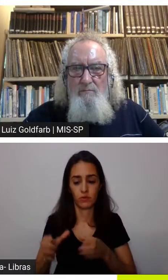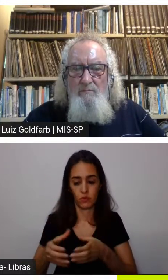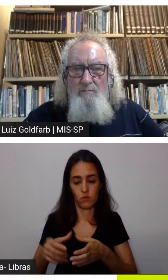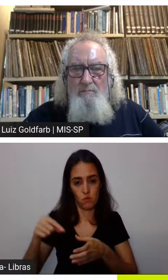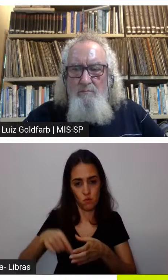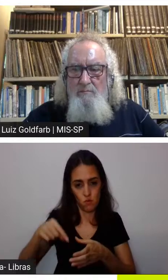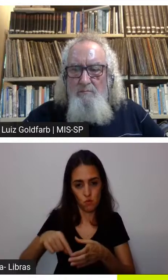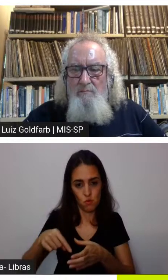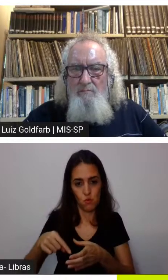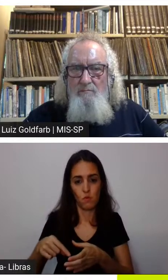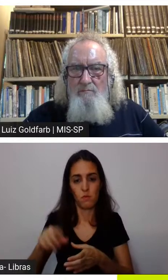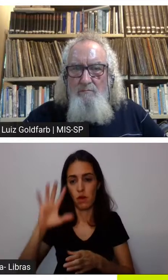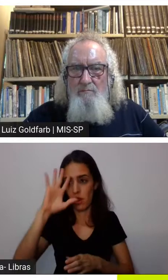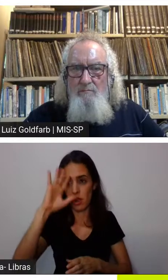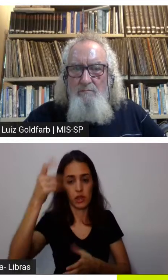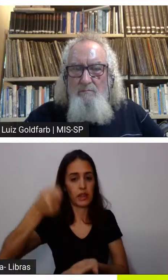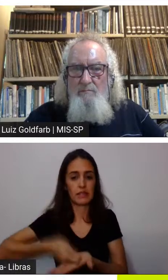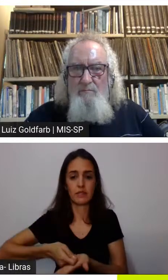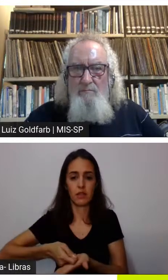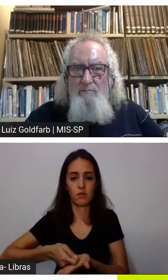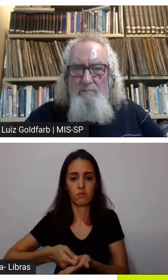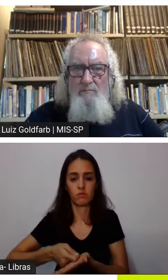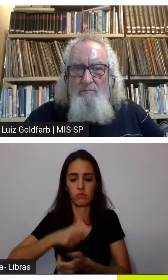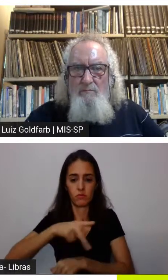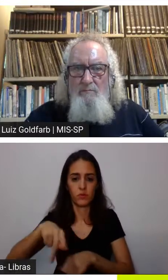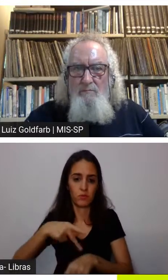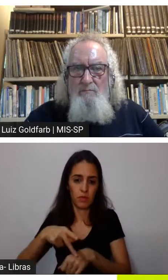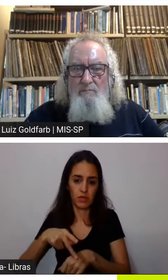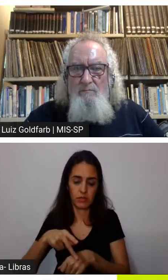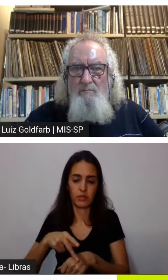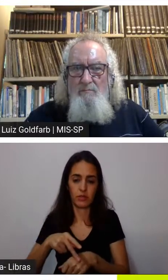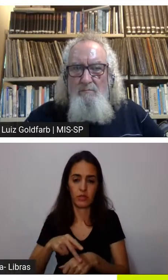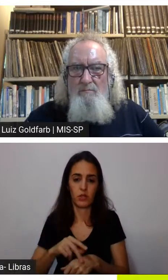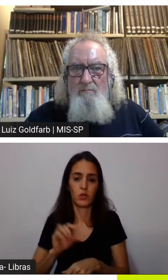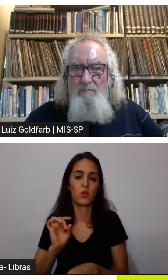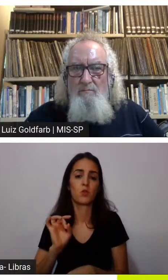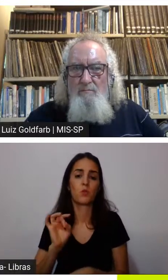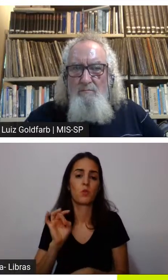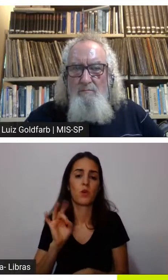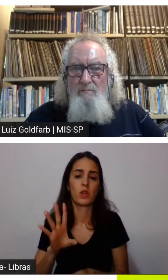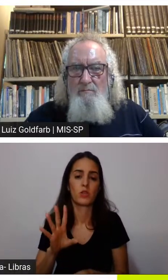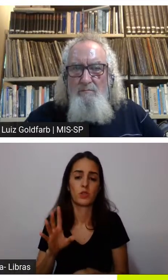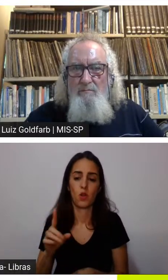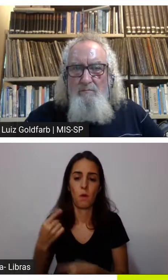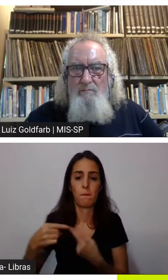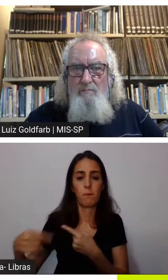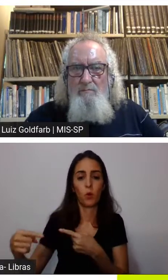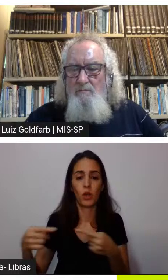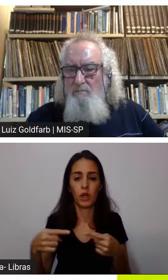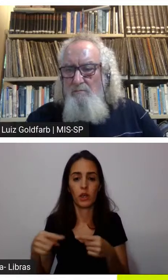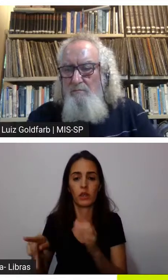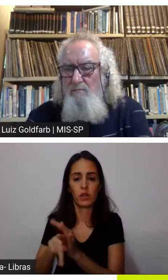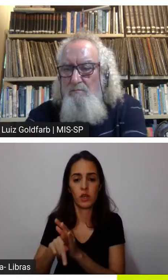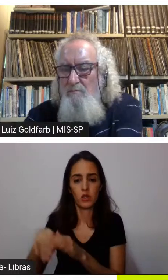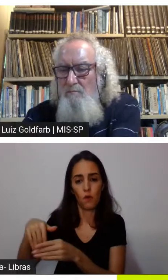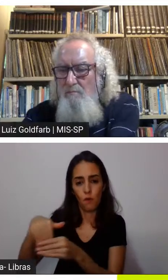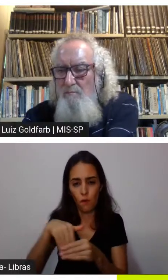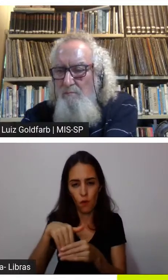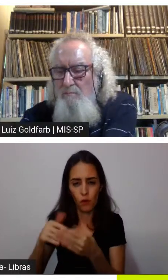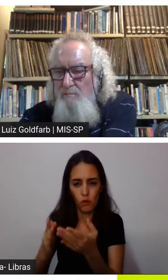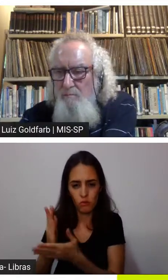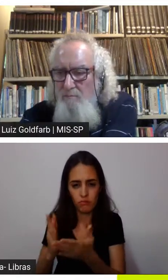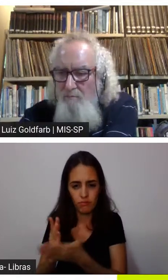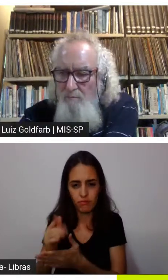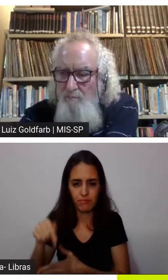influência na tomada de decisão dos países que não fique a cargo apenas dos políticos eleitos mas que eles interfiram também que eles aportem